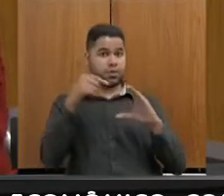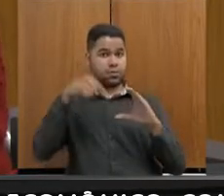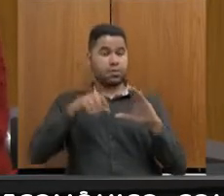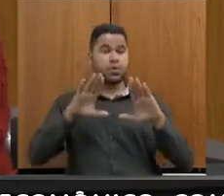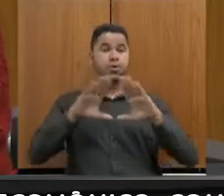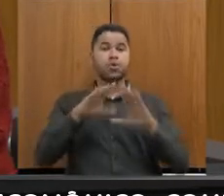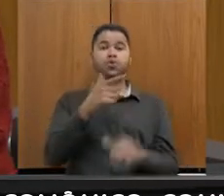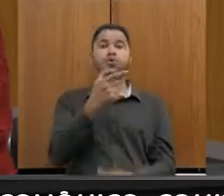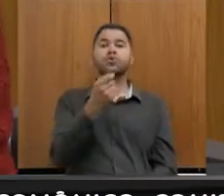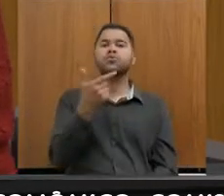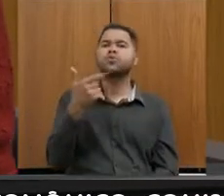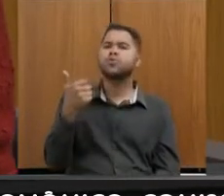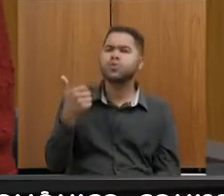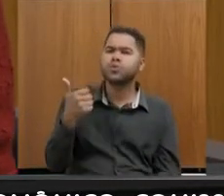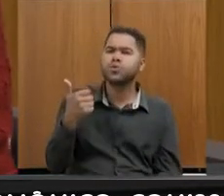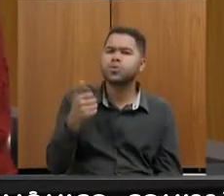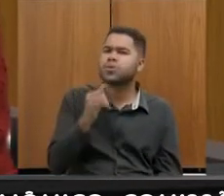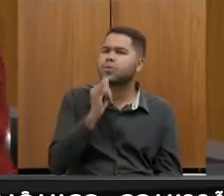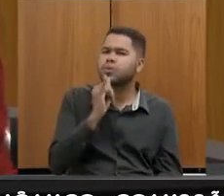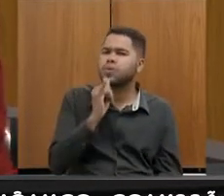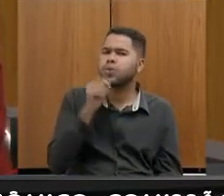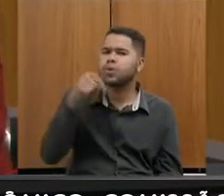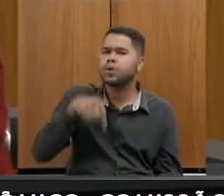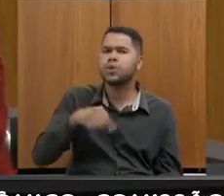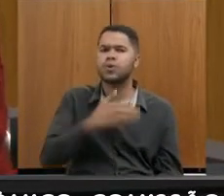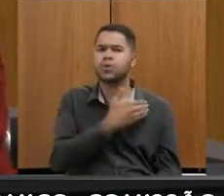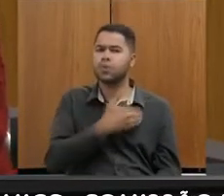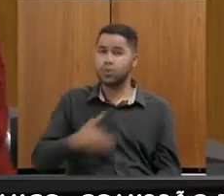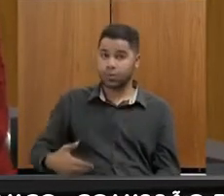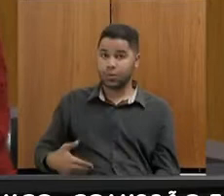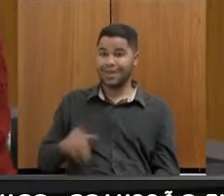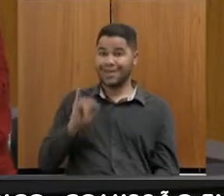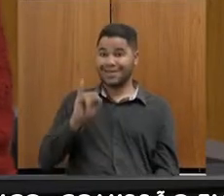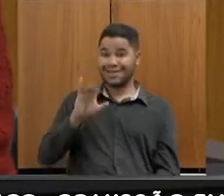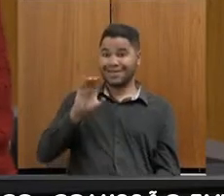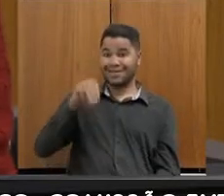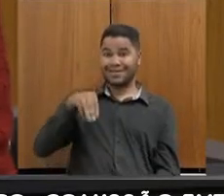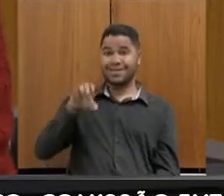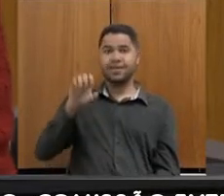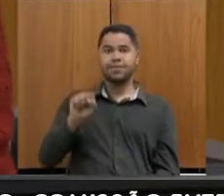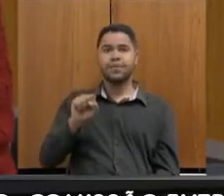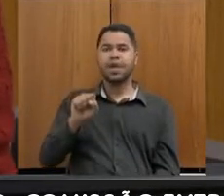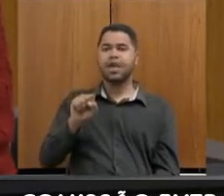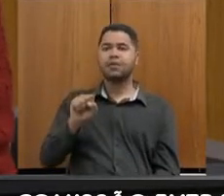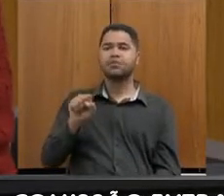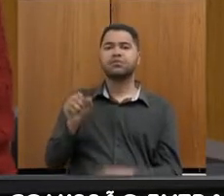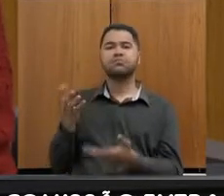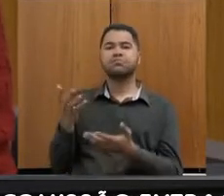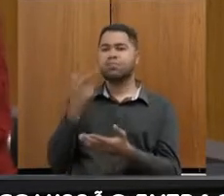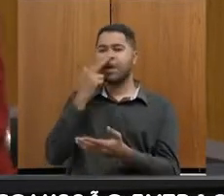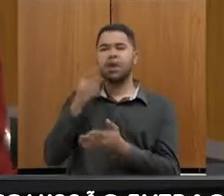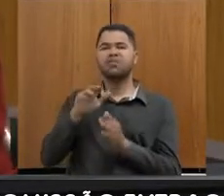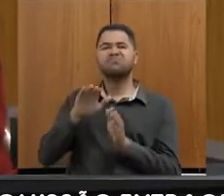em 2021, por exemplo, o governo só de ICMS abriu mão de 14 bilhões